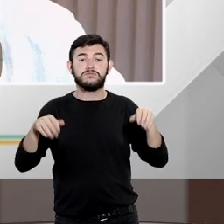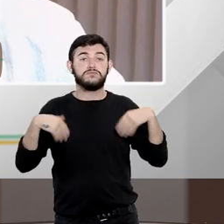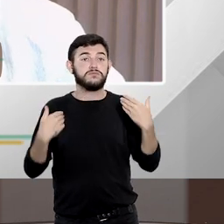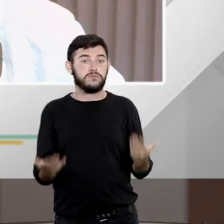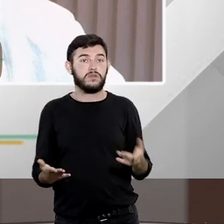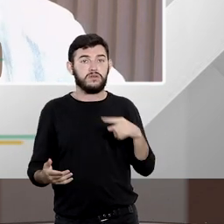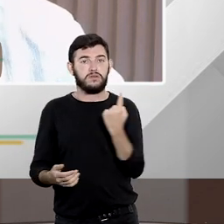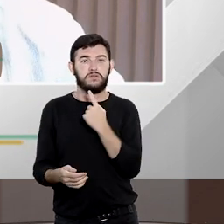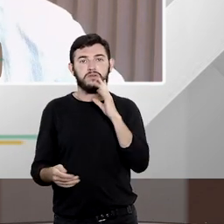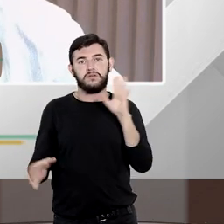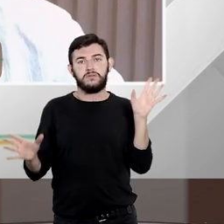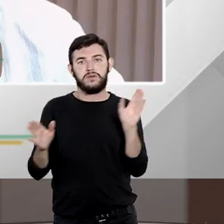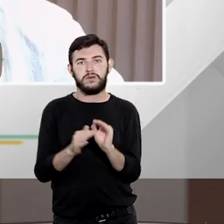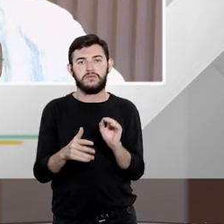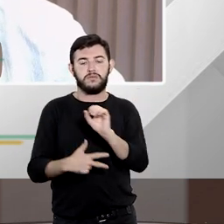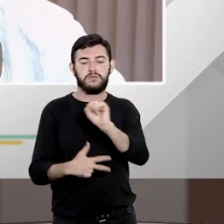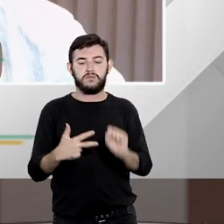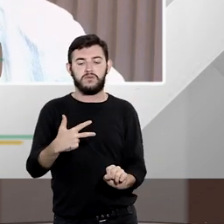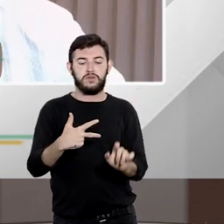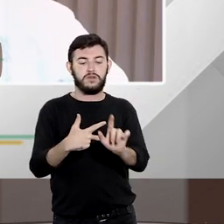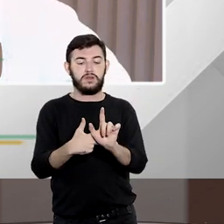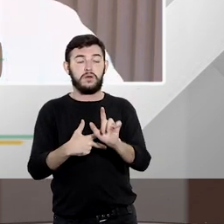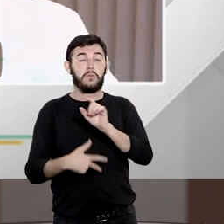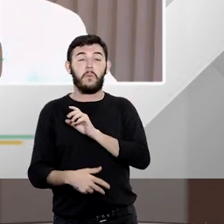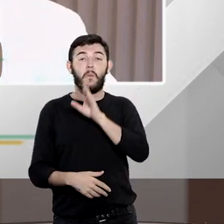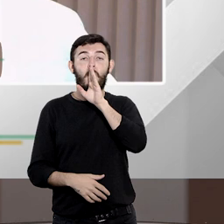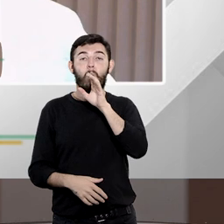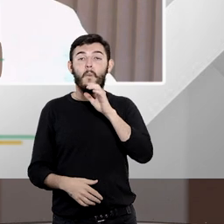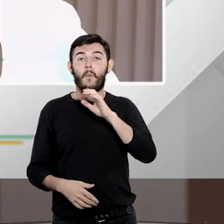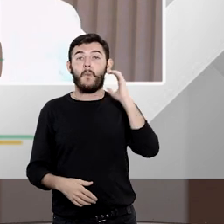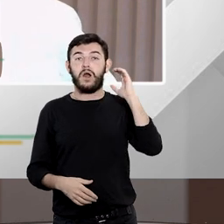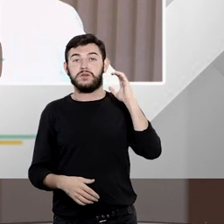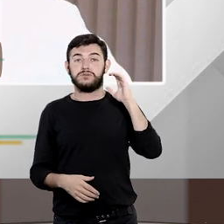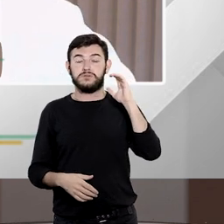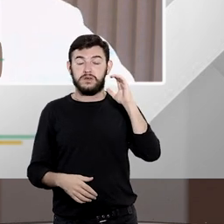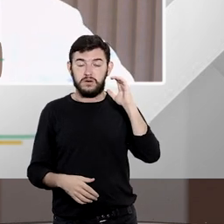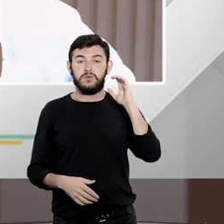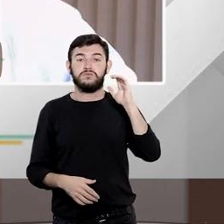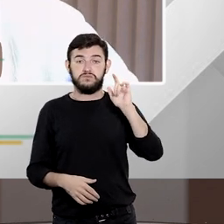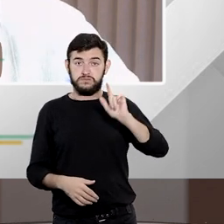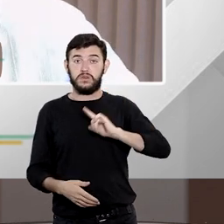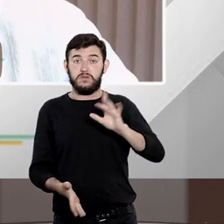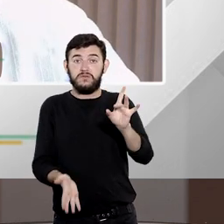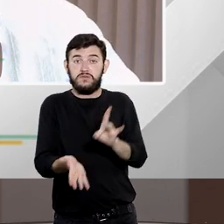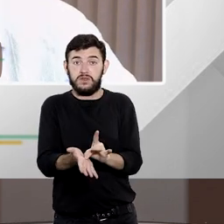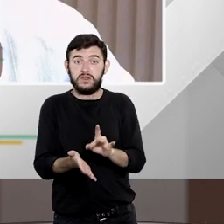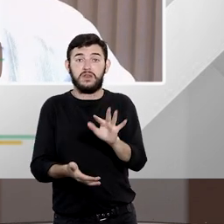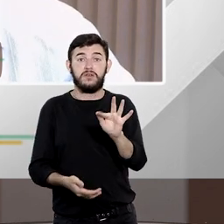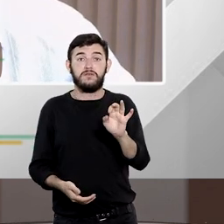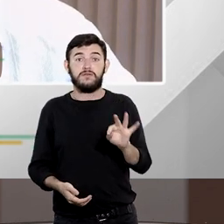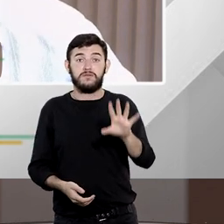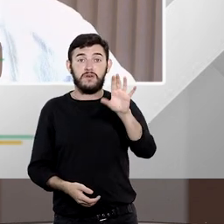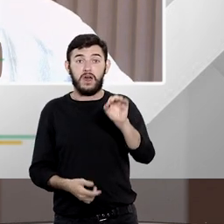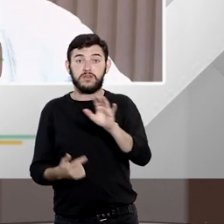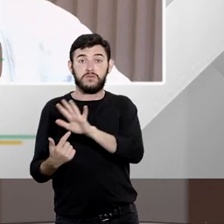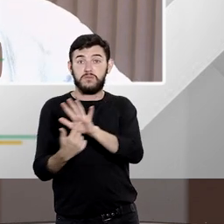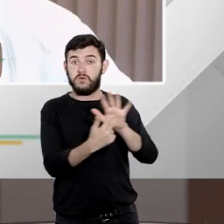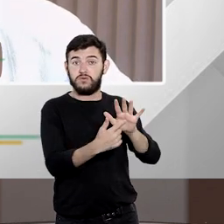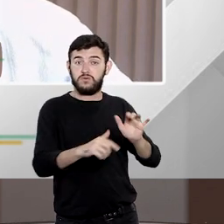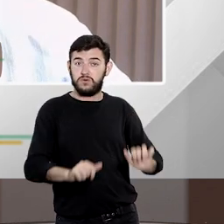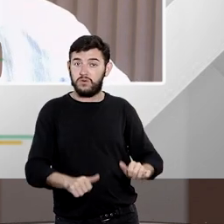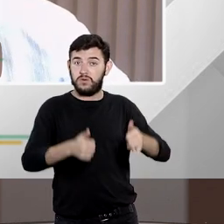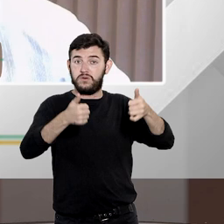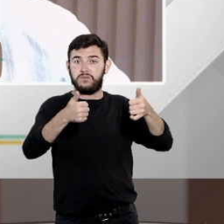extremamente grave por parte do poder legislativo e trouxe de fato uma grande melhoria na